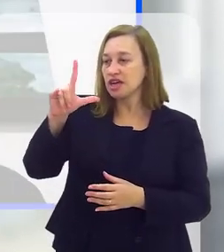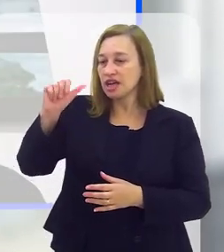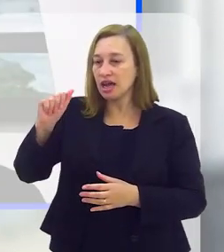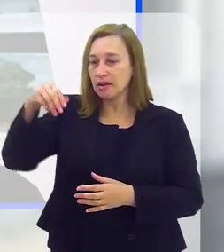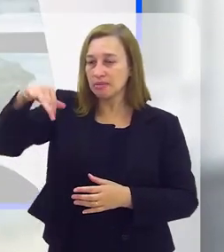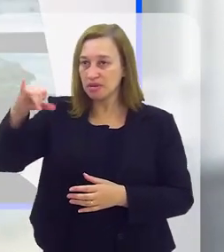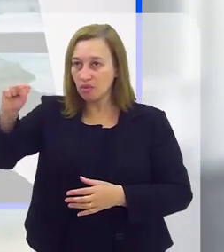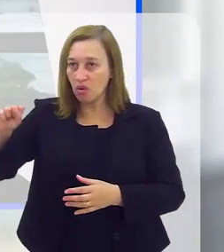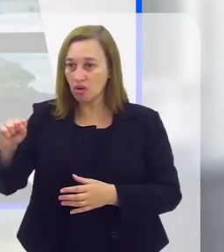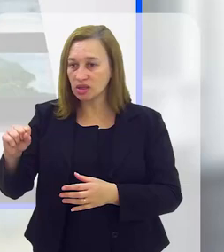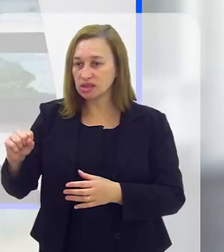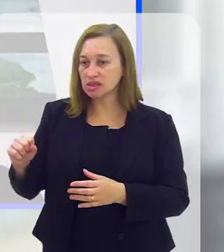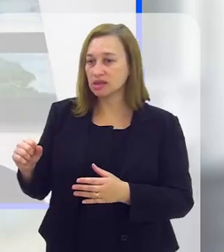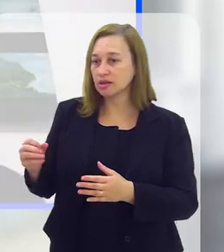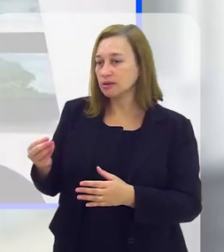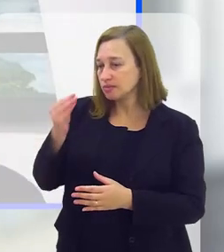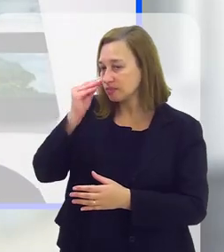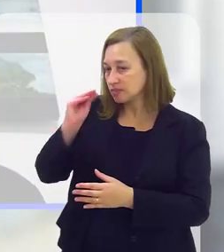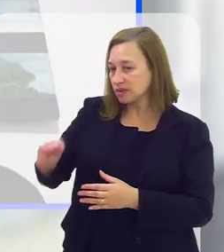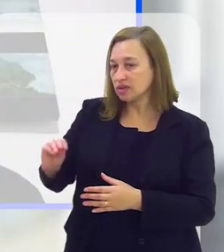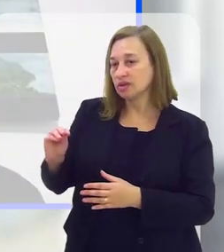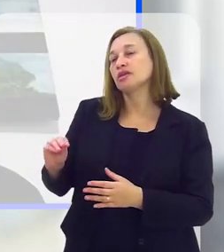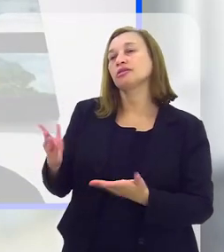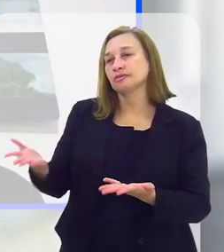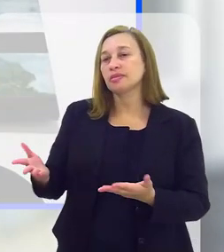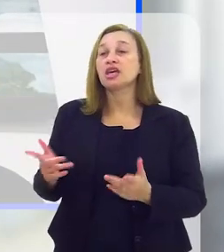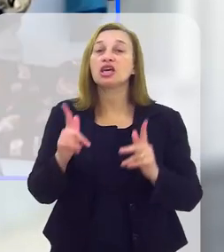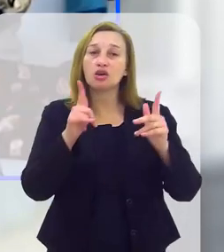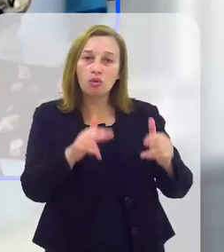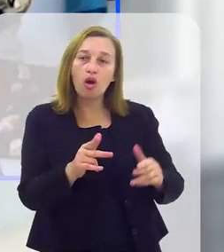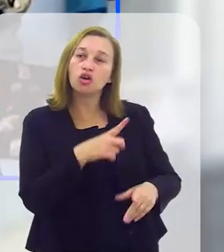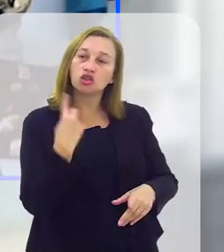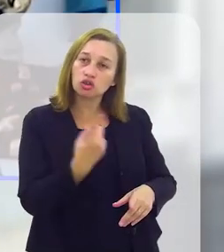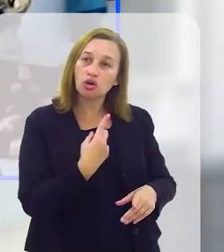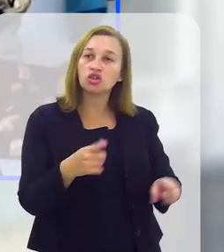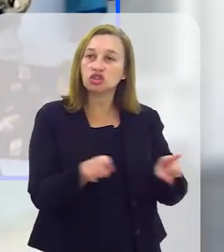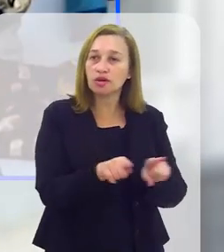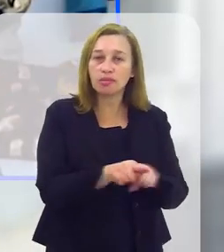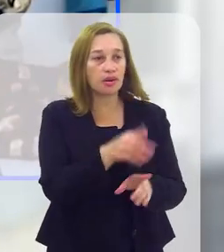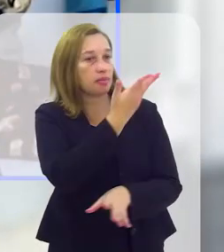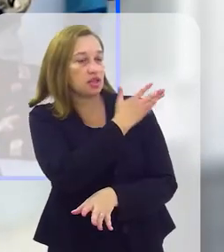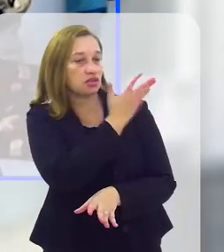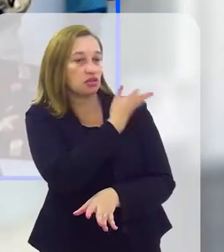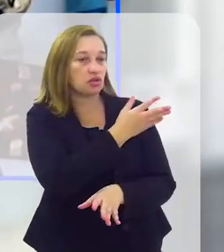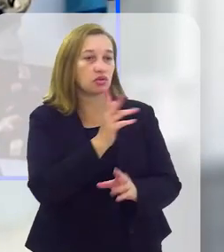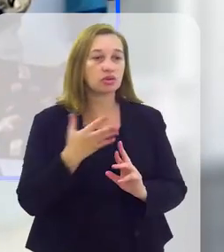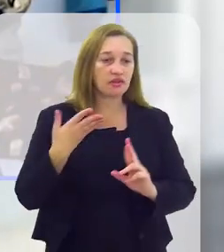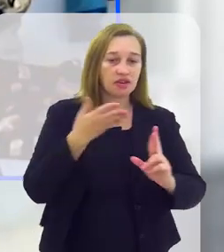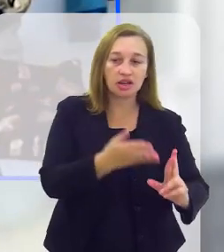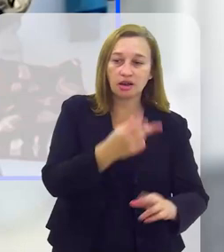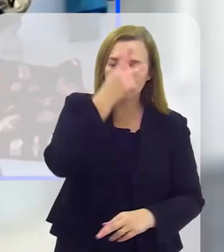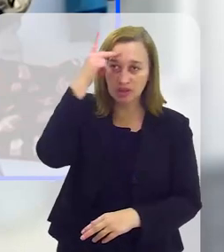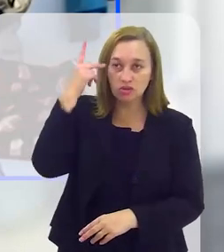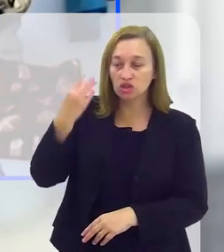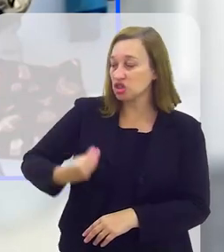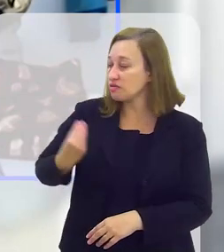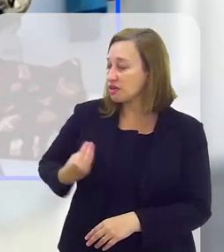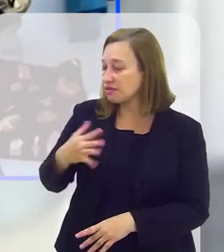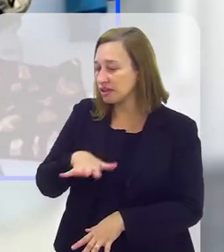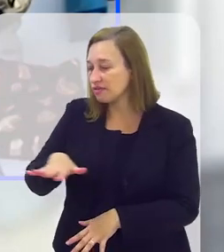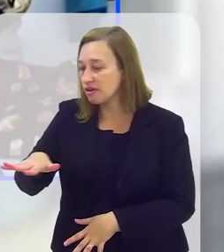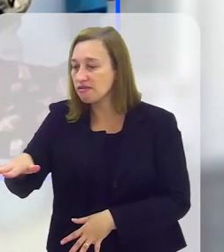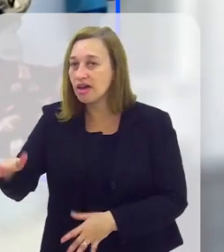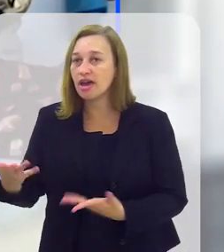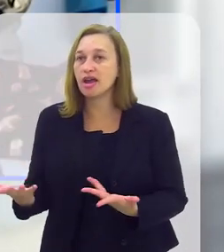diferenciada, como se elas fossem de uma categoria baixa, da mesma forma que nós somos preconceituosos quando